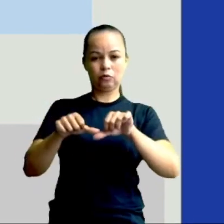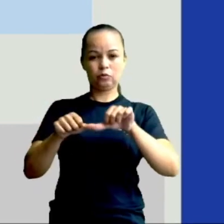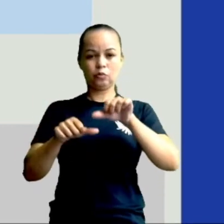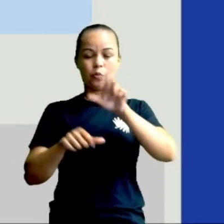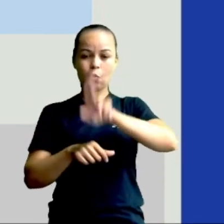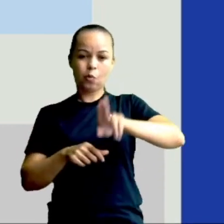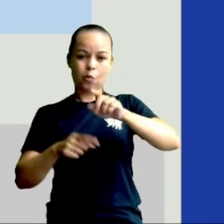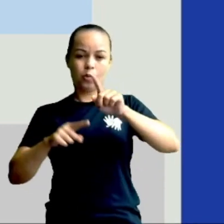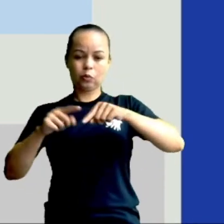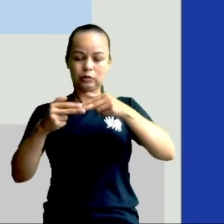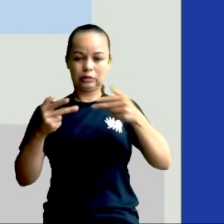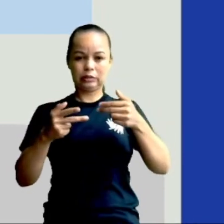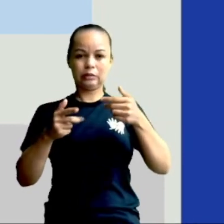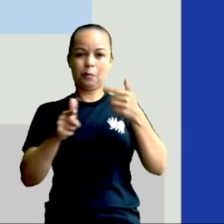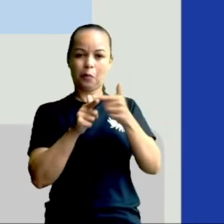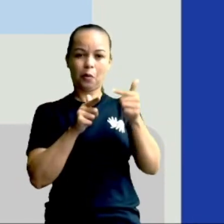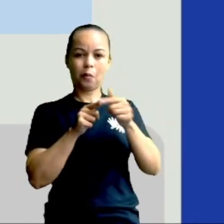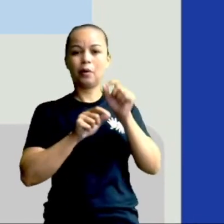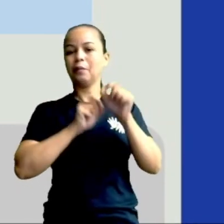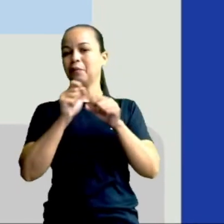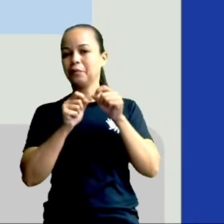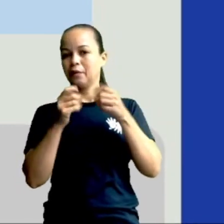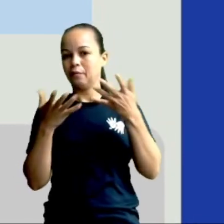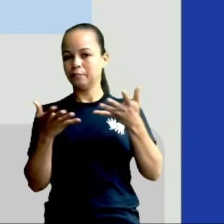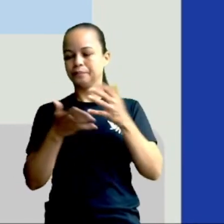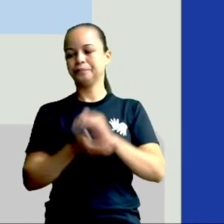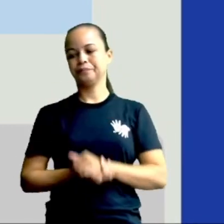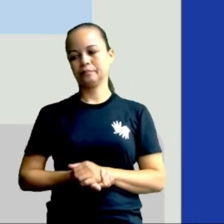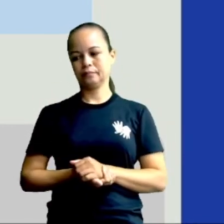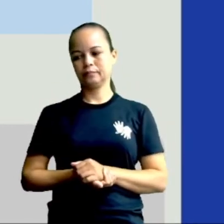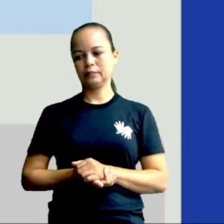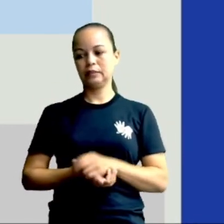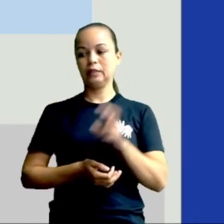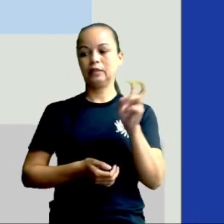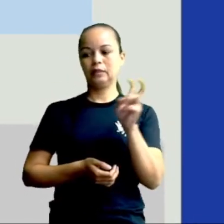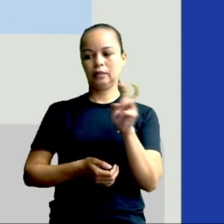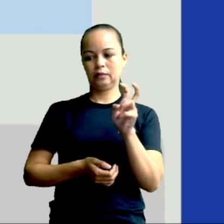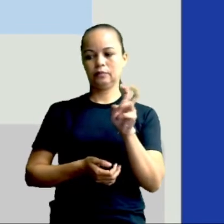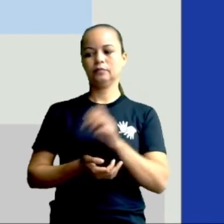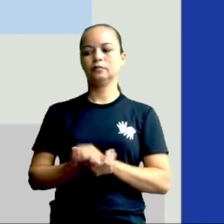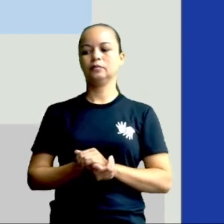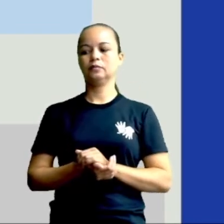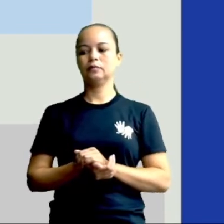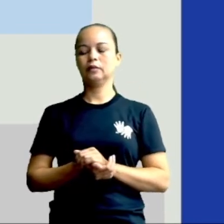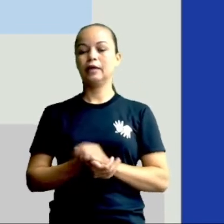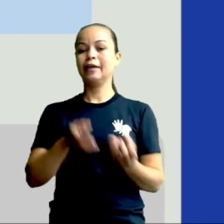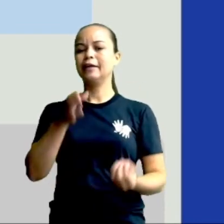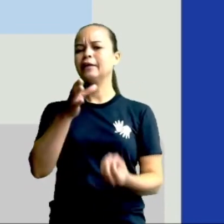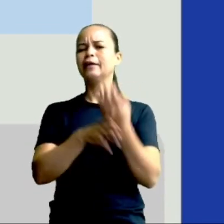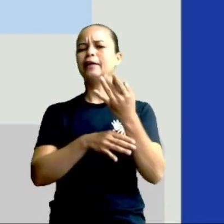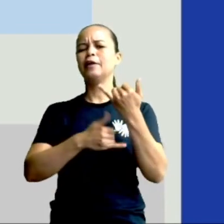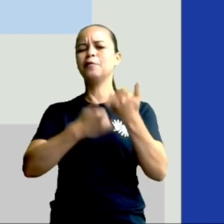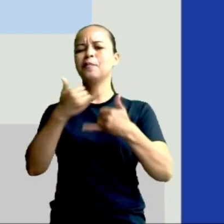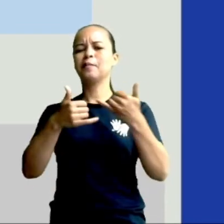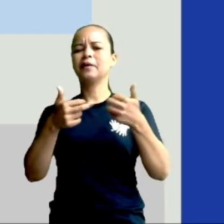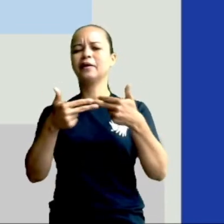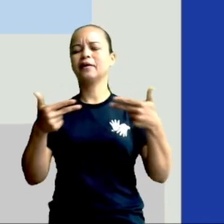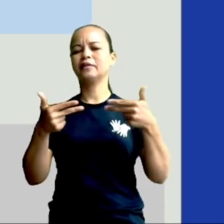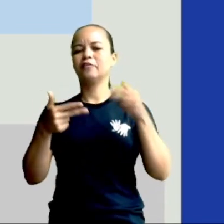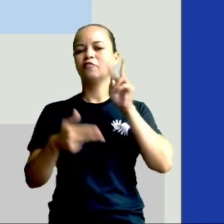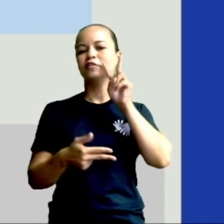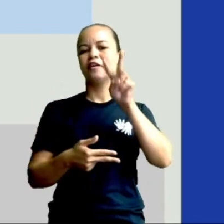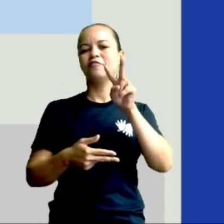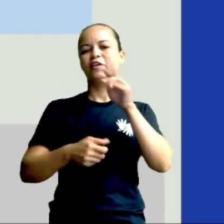eletrônicos podem causar? E 5. Que tal criar uma brincadeira que você viu na